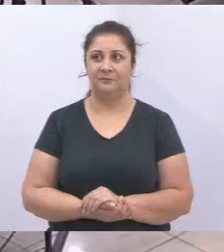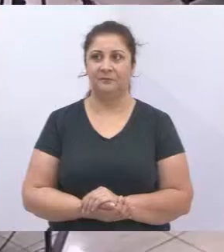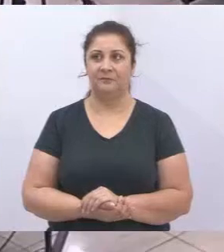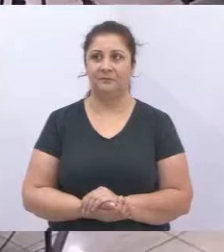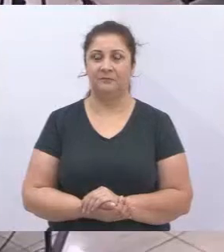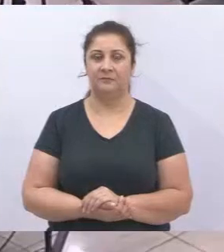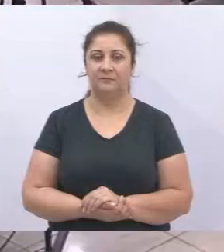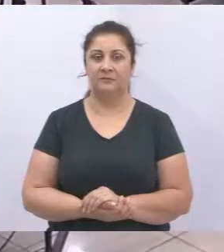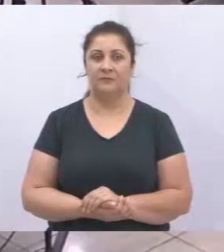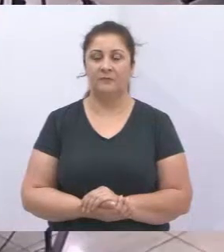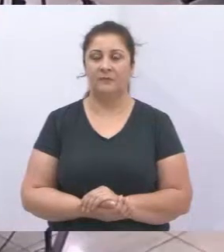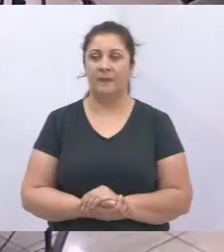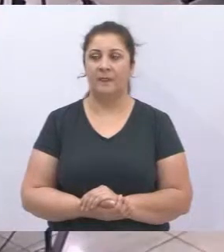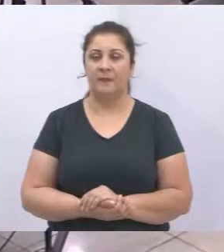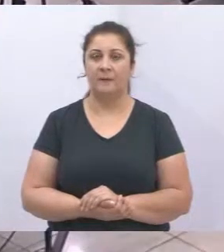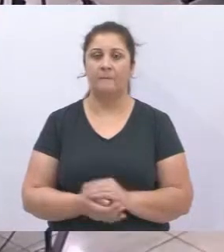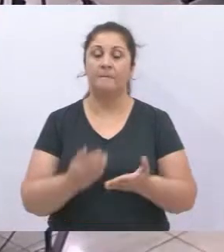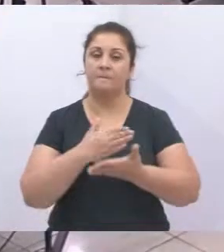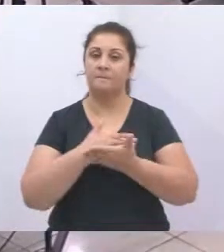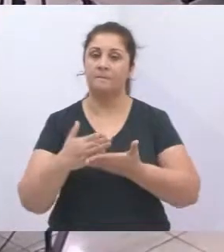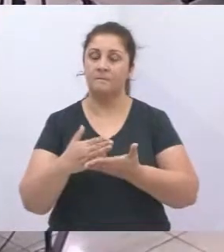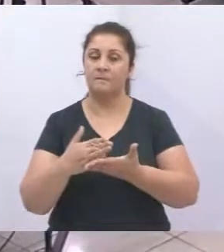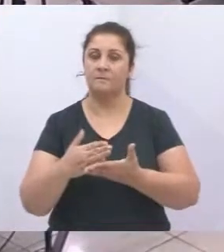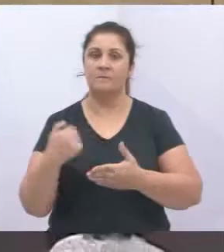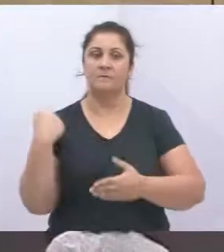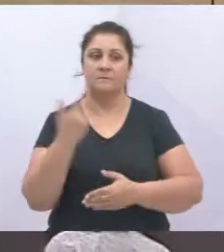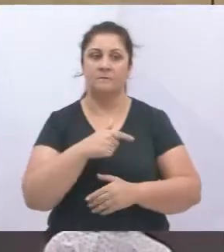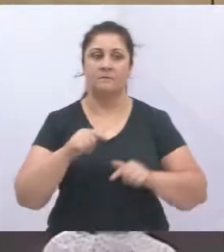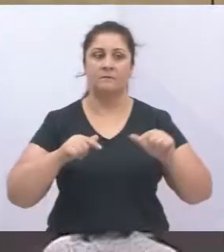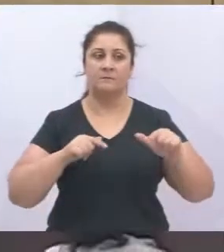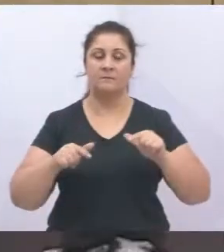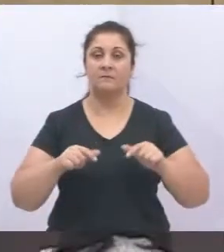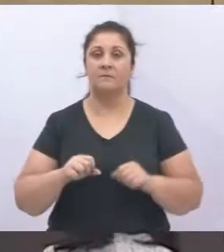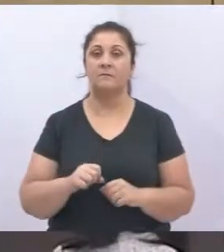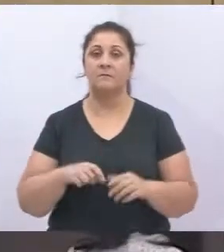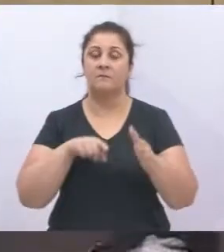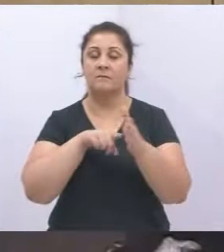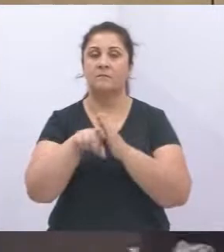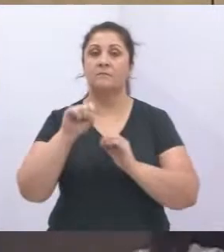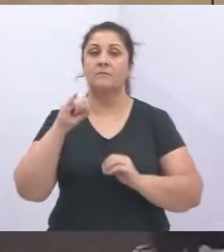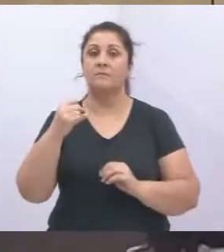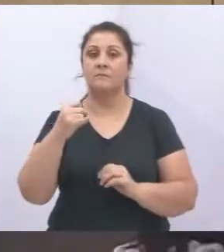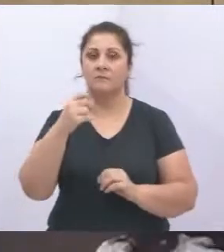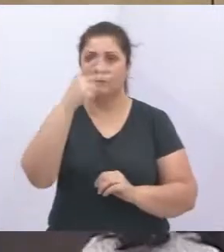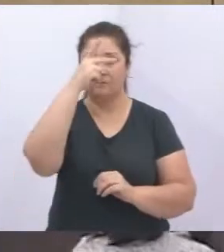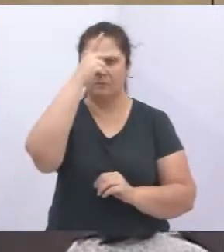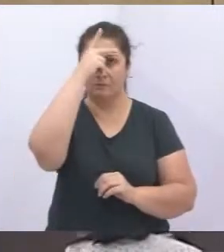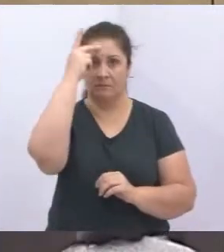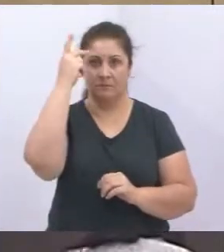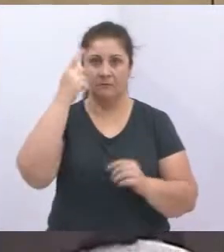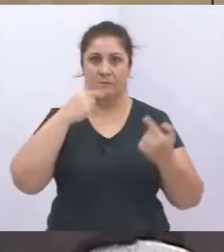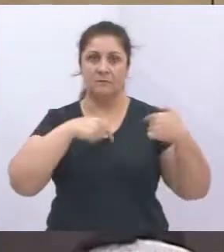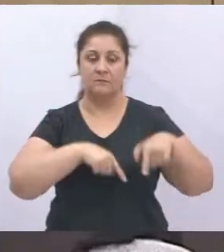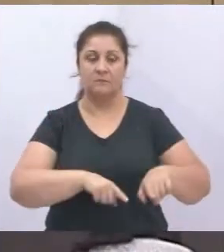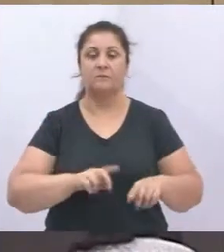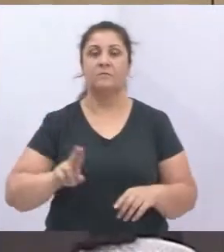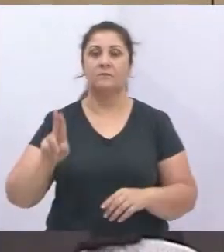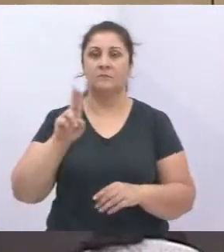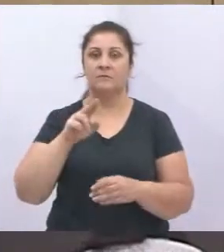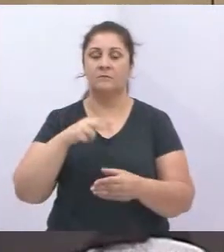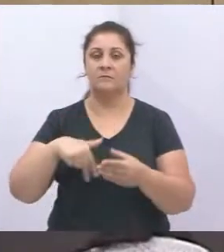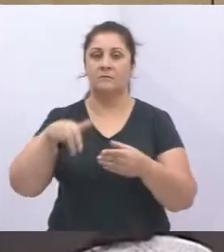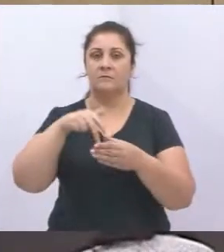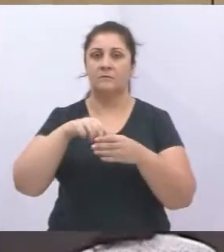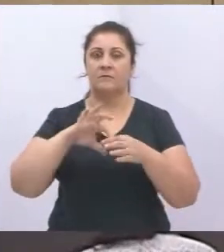Dando início ao nosso trabalho, consulto ao plenário se há alguma objeção de passarmos ao uso da tribuna livre a